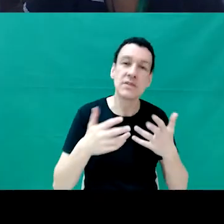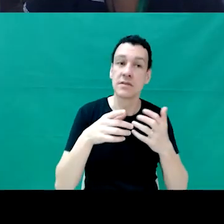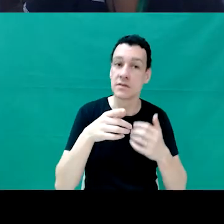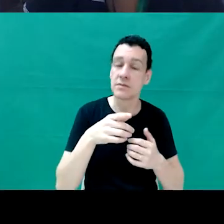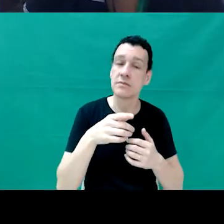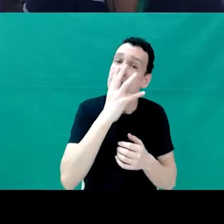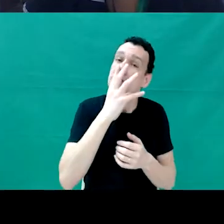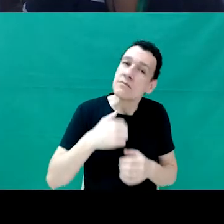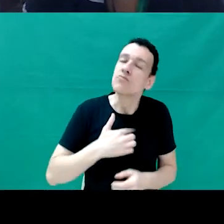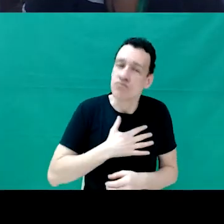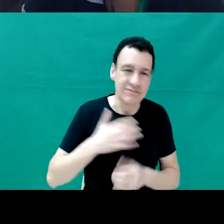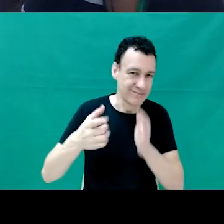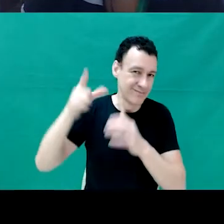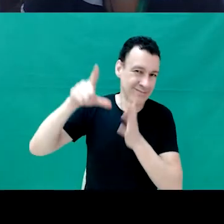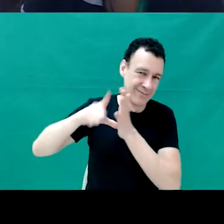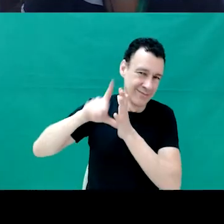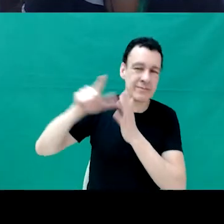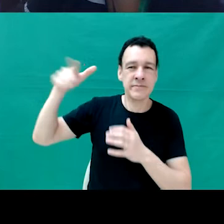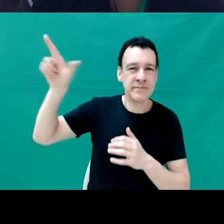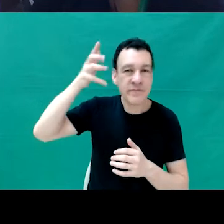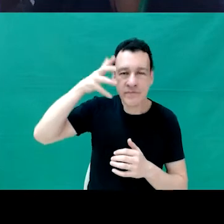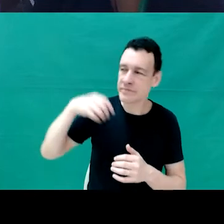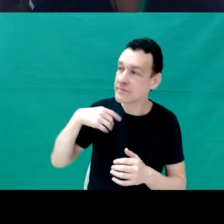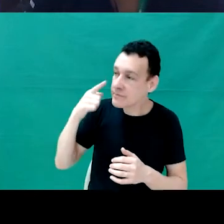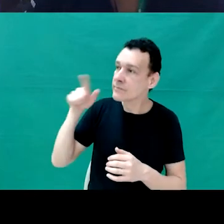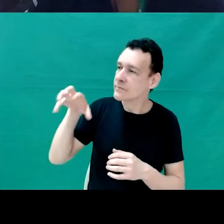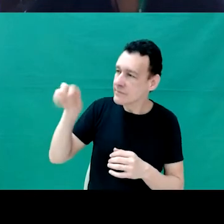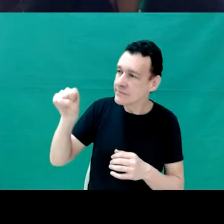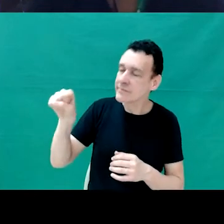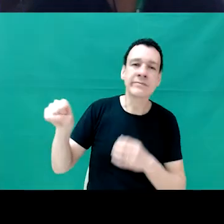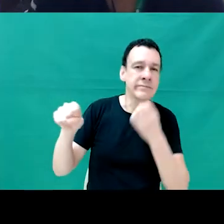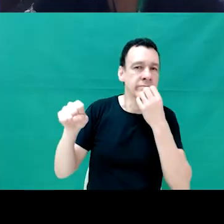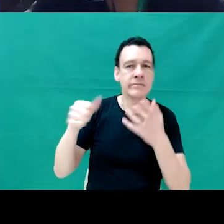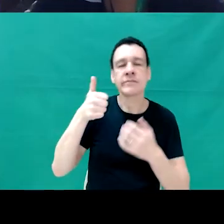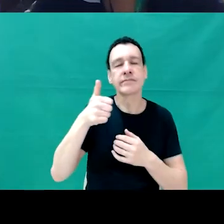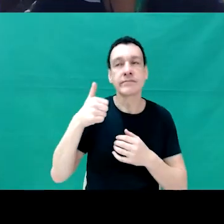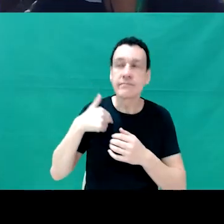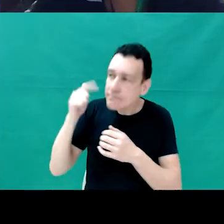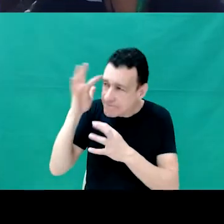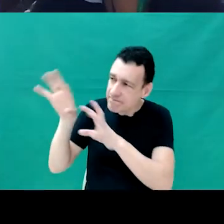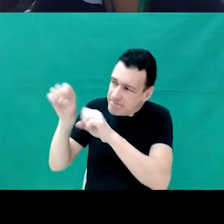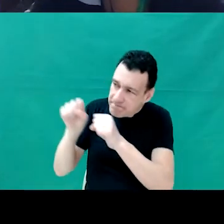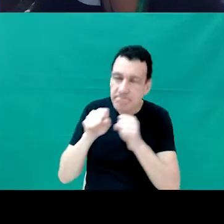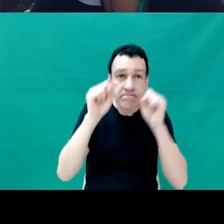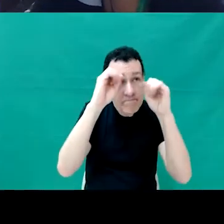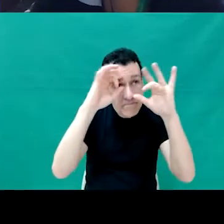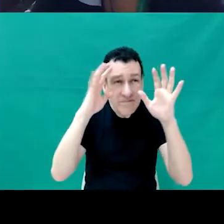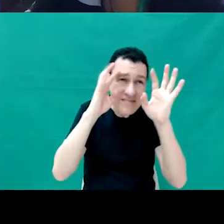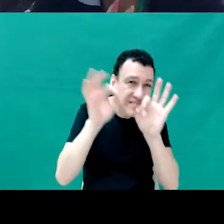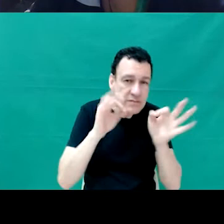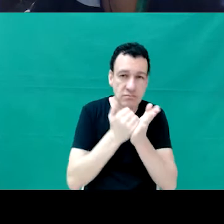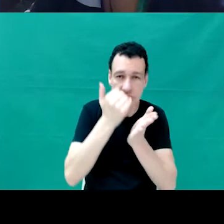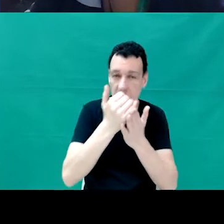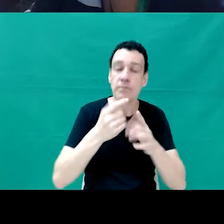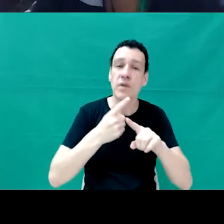para trazer essa desmistificação do pensamento da própria mulher, de, poxa, se eu quero estar na TI e eu tenho um